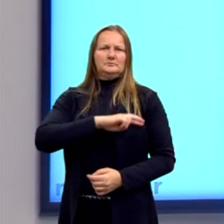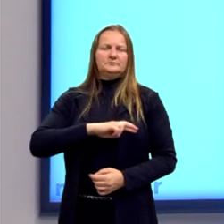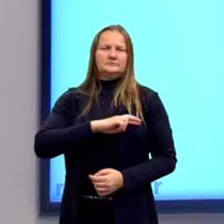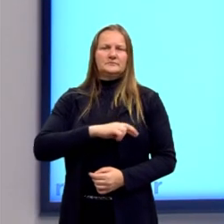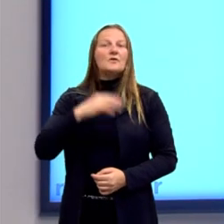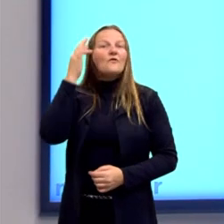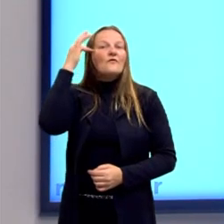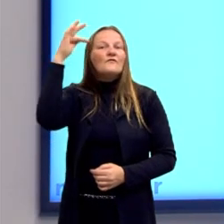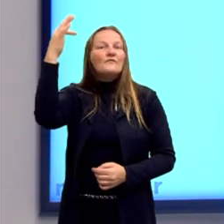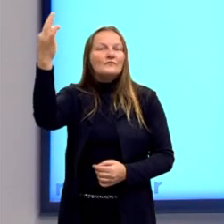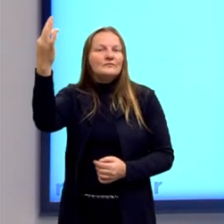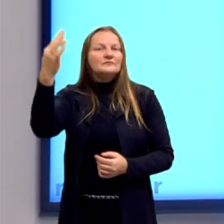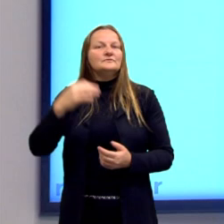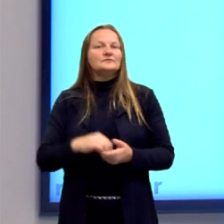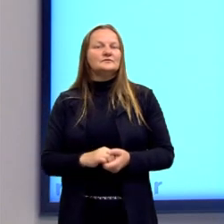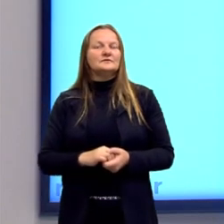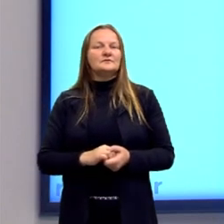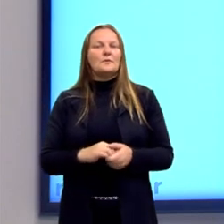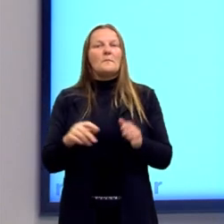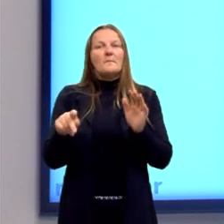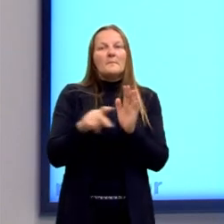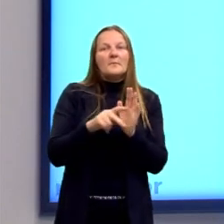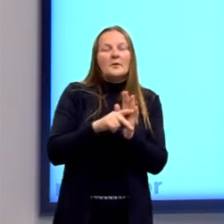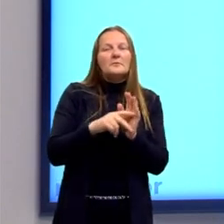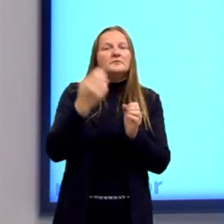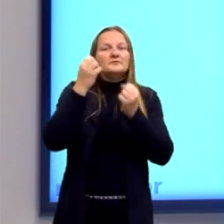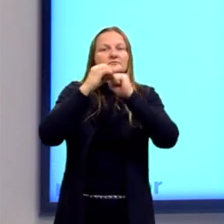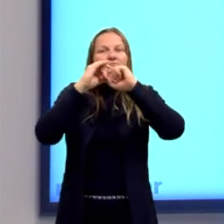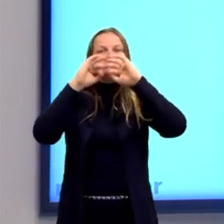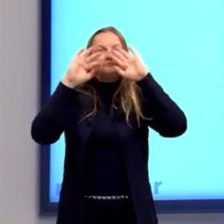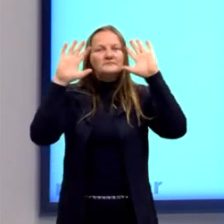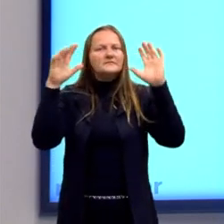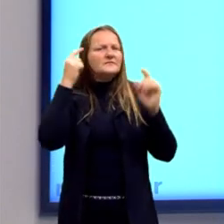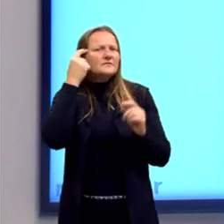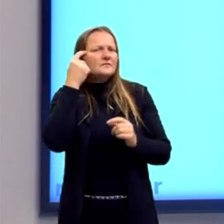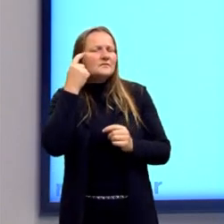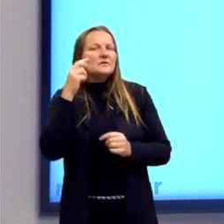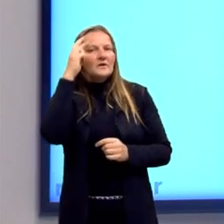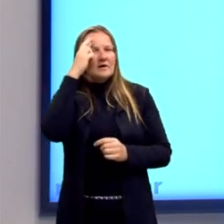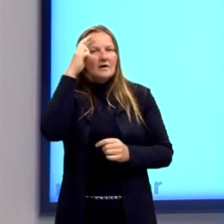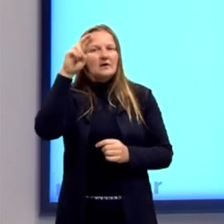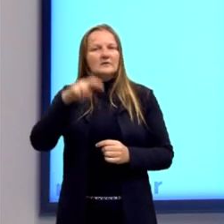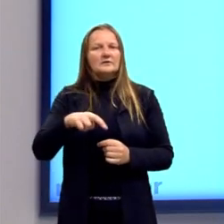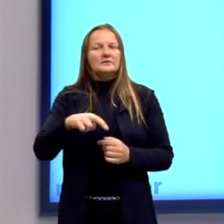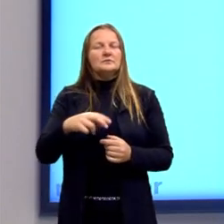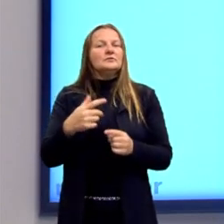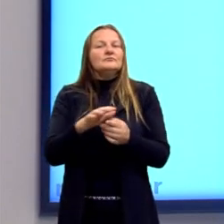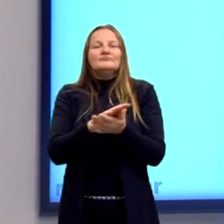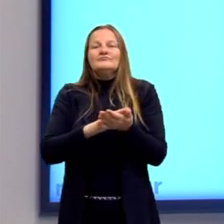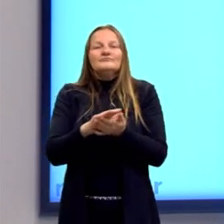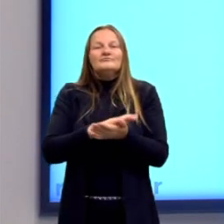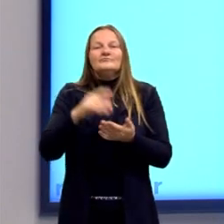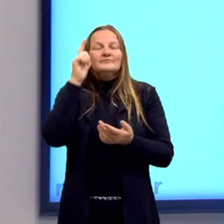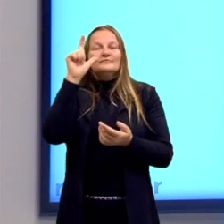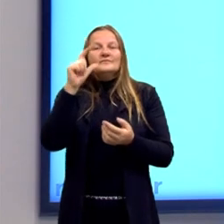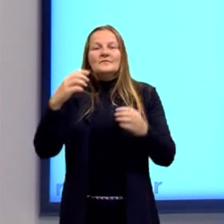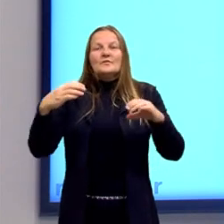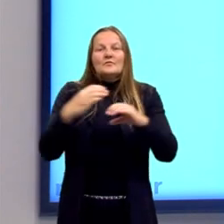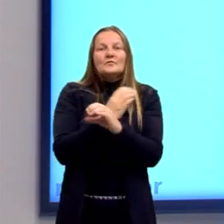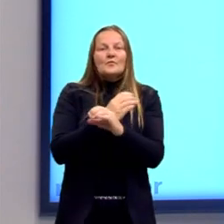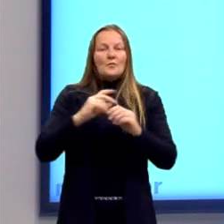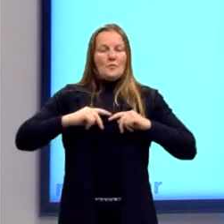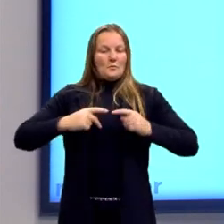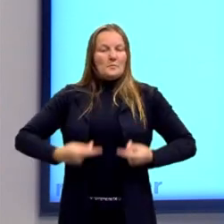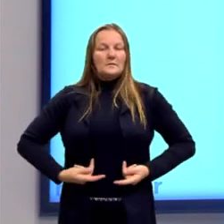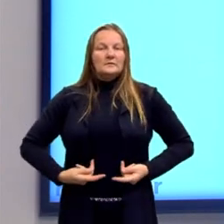filósofos, ou esses filósofos alemães, eles entendem que o racionalismo, ele não conseguiu contemplar o ser humano